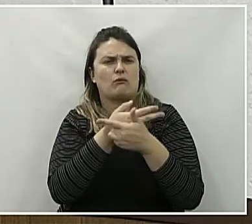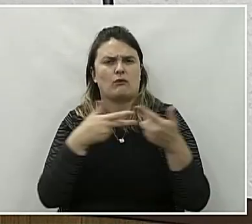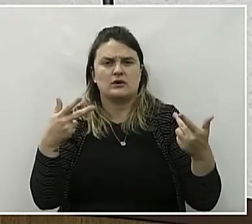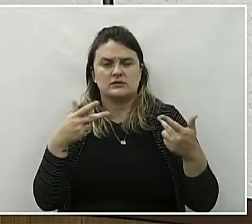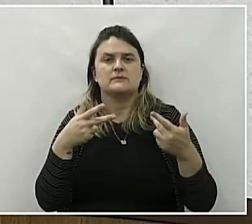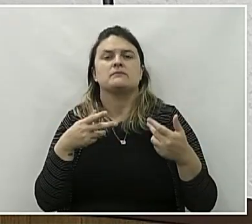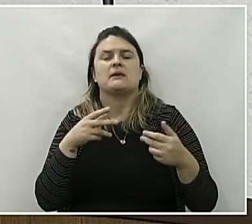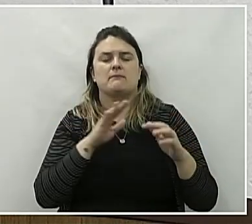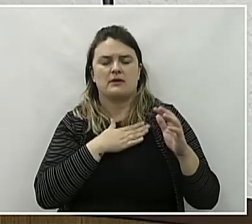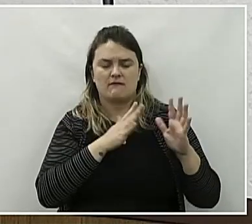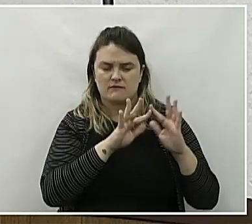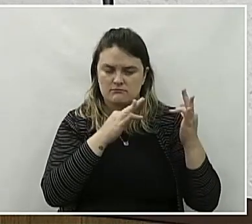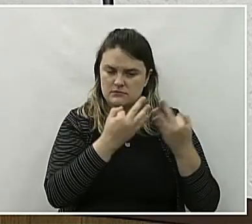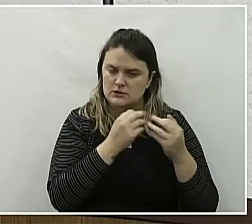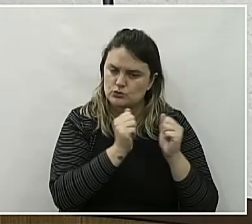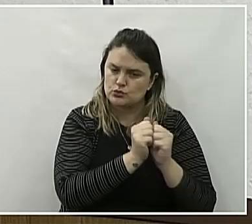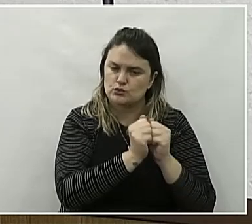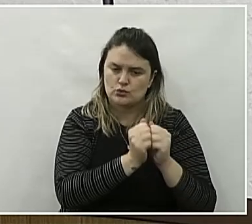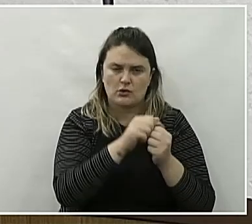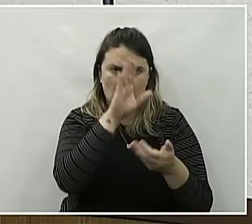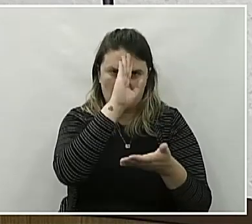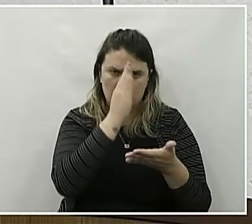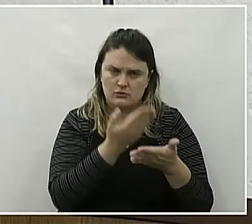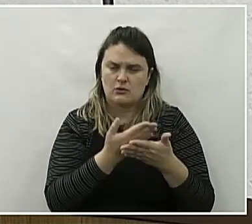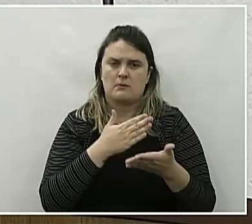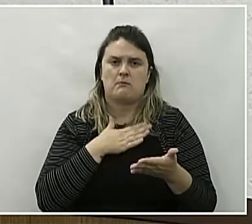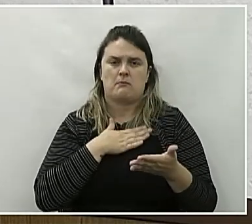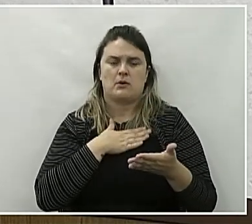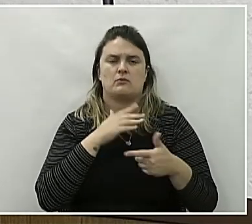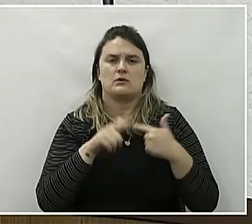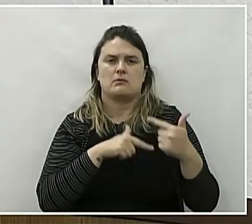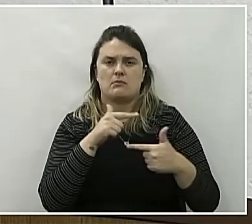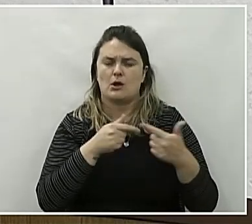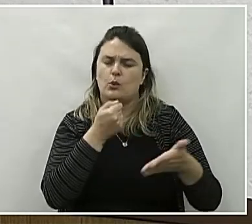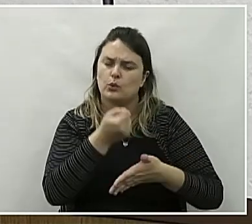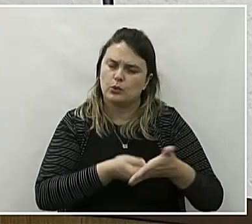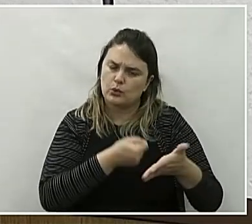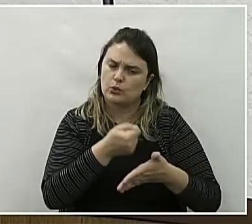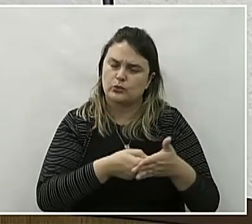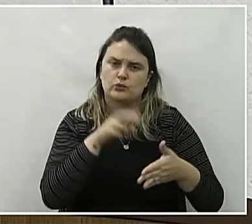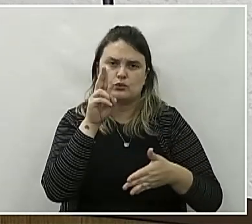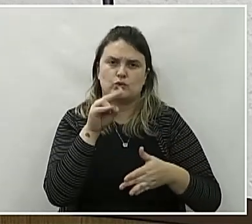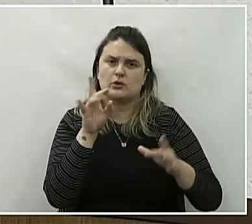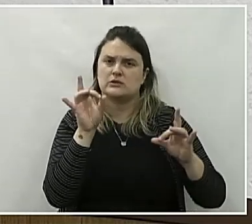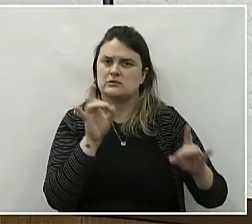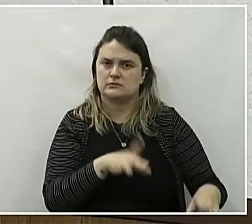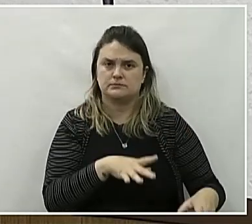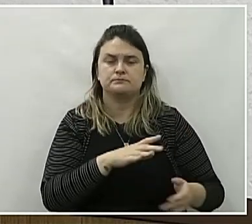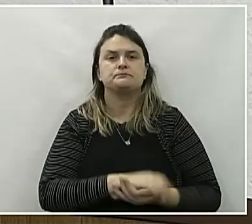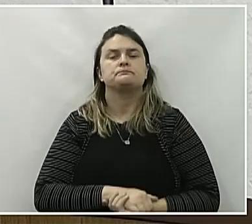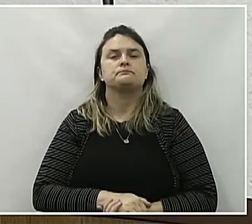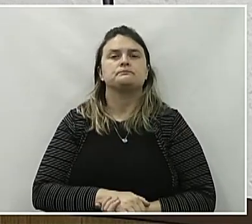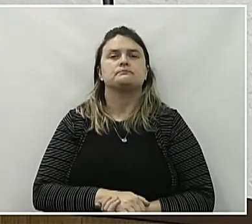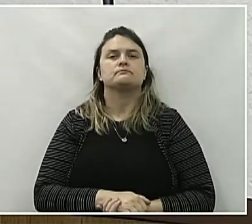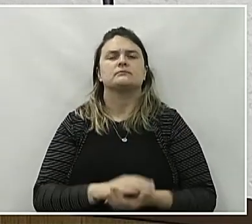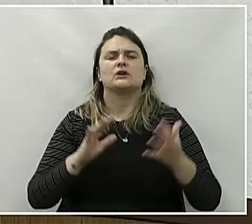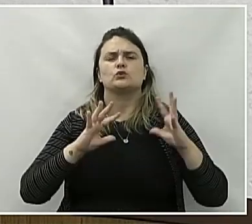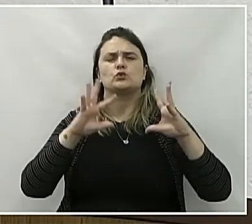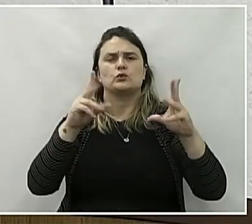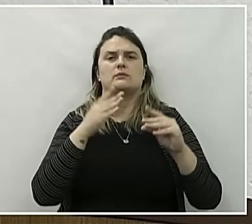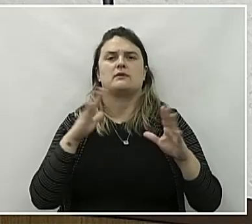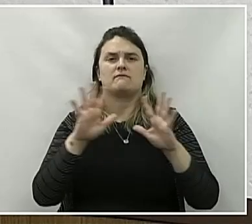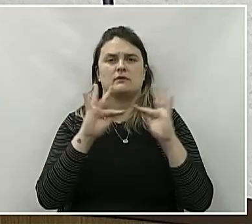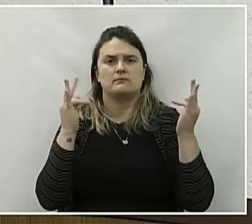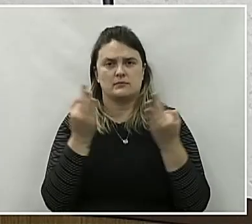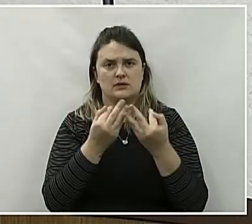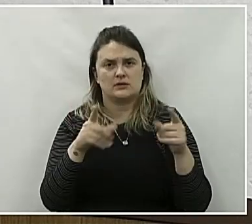eles sempre estiveram ao meu lado, confiando e lutando, né, e não desistindo. E a todos da minha família